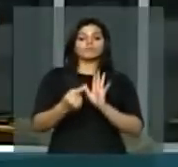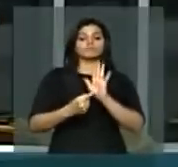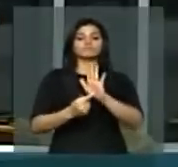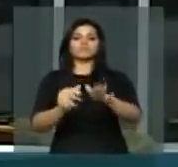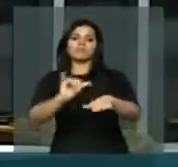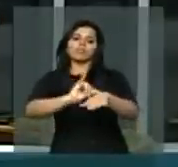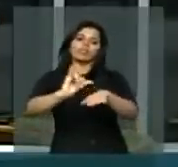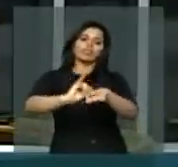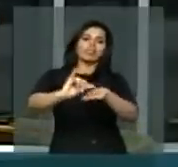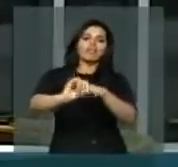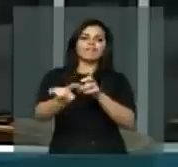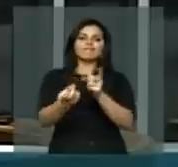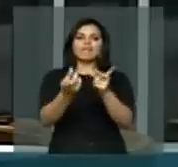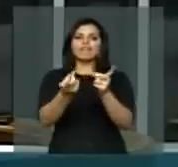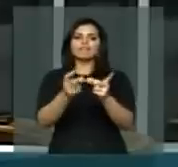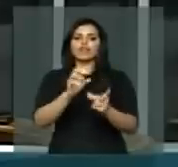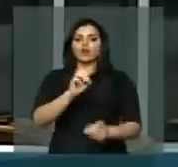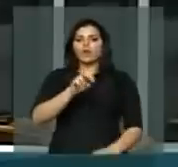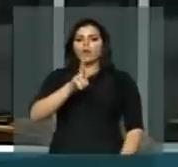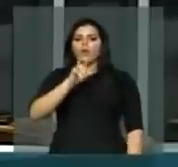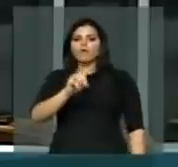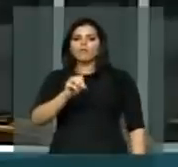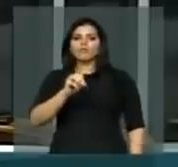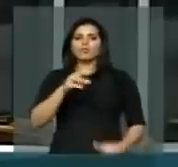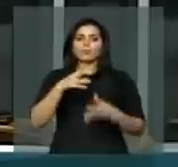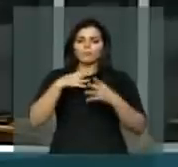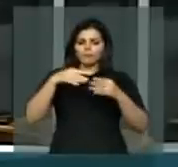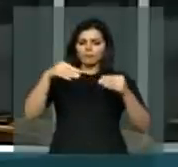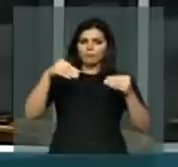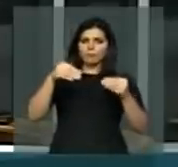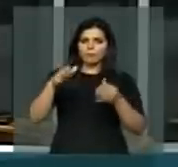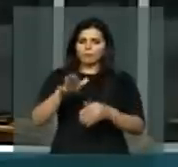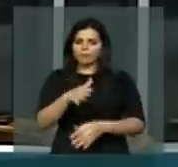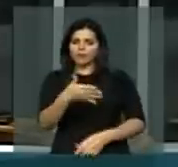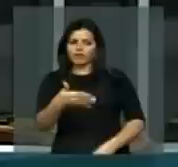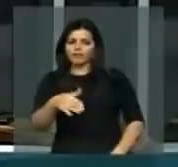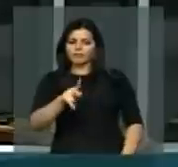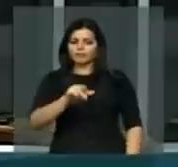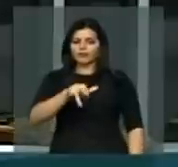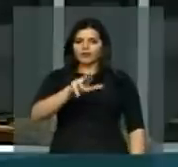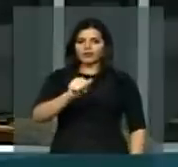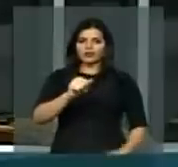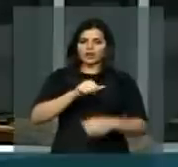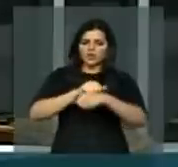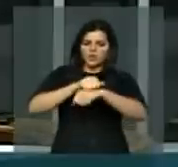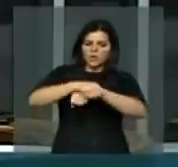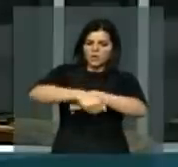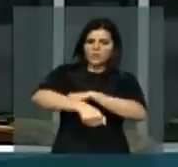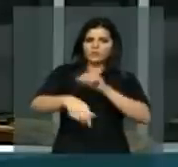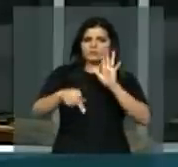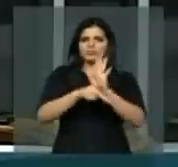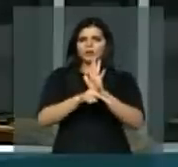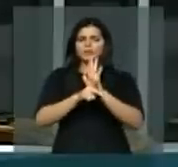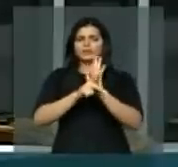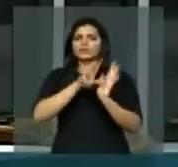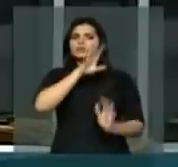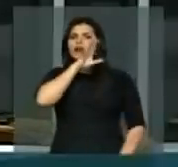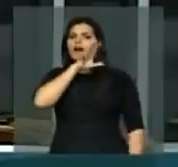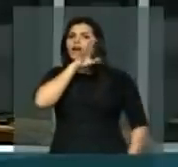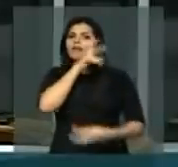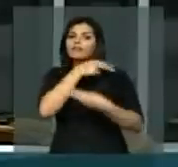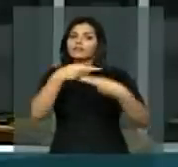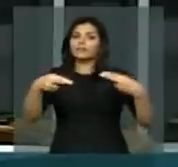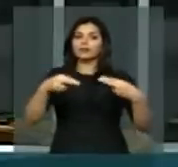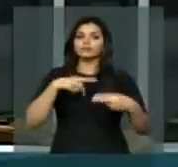à venda ovos, penas, peles e couros de espécimes de fauna silvestre, pena,